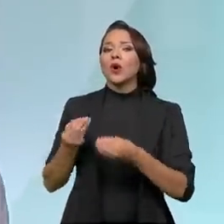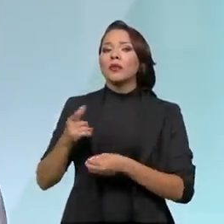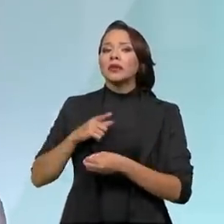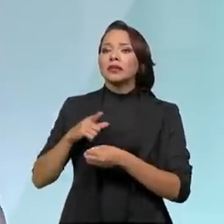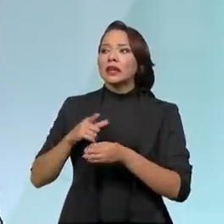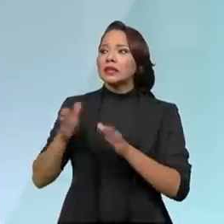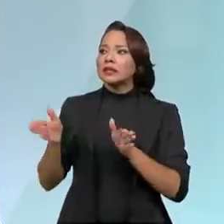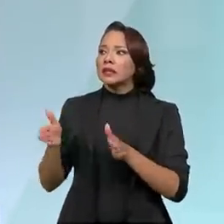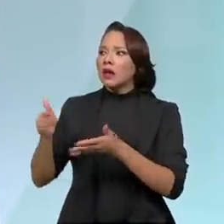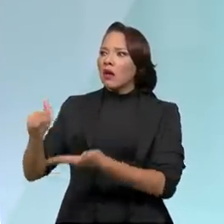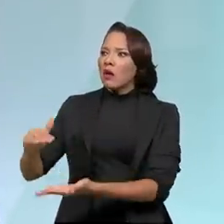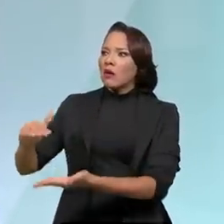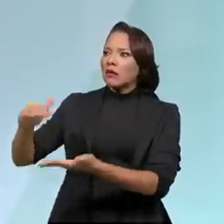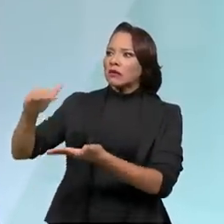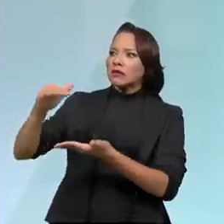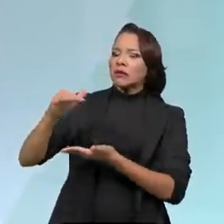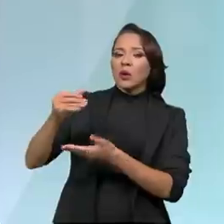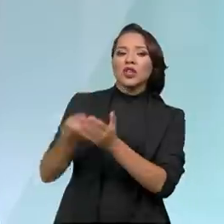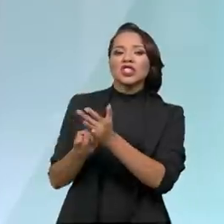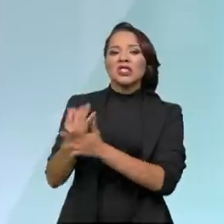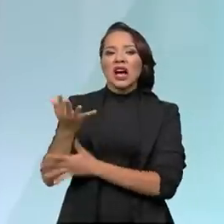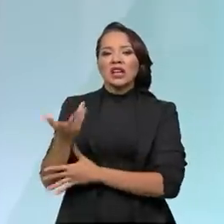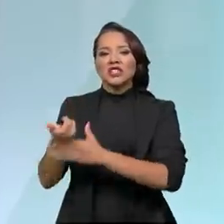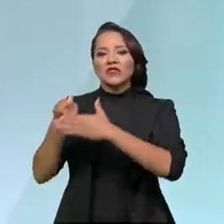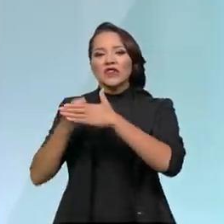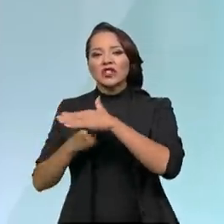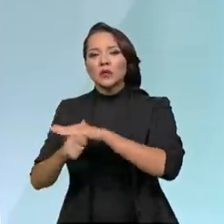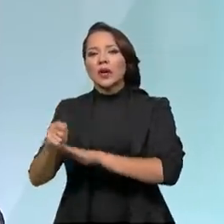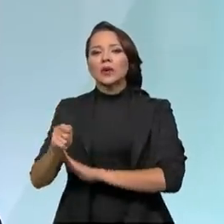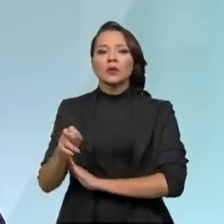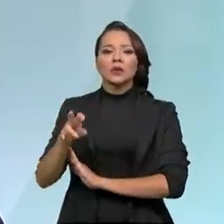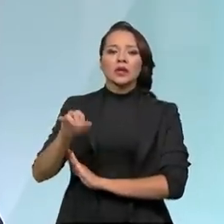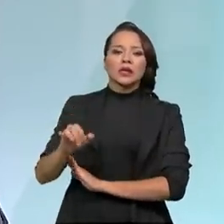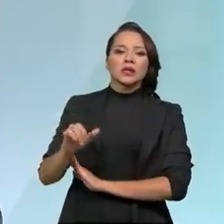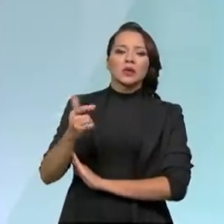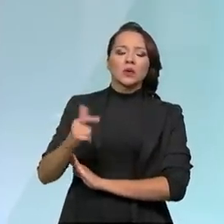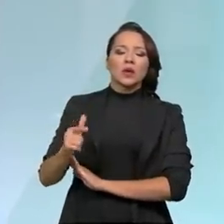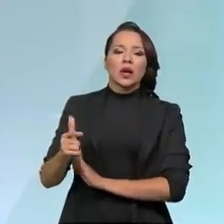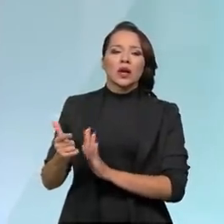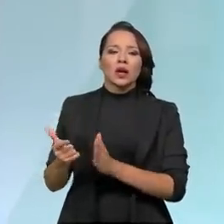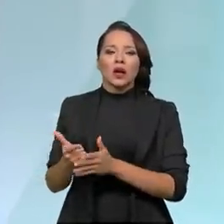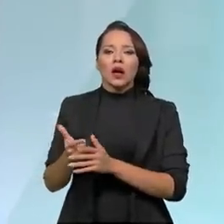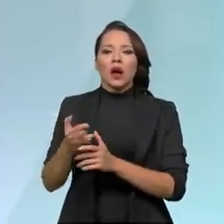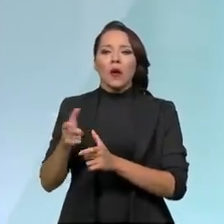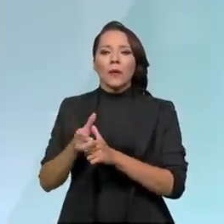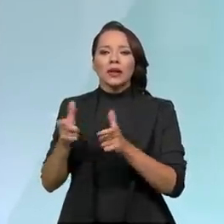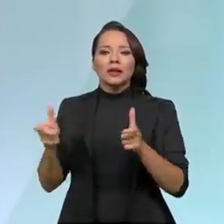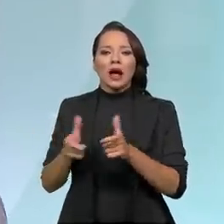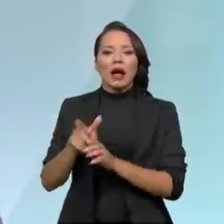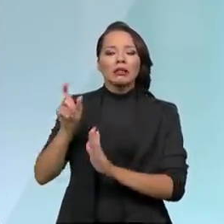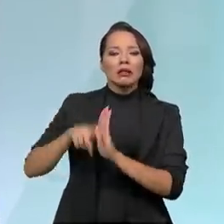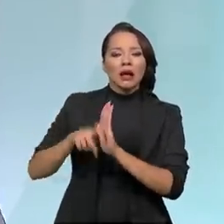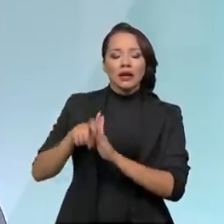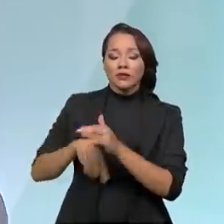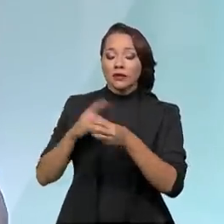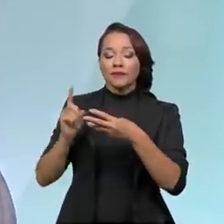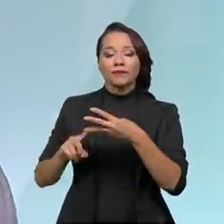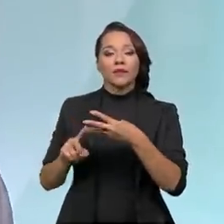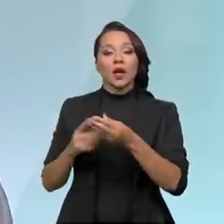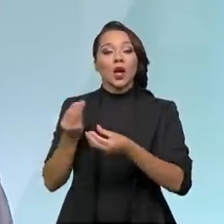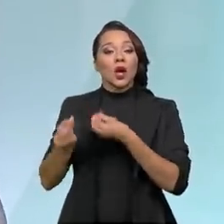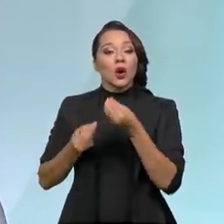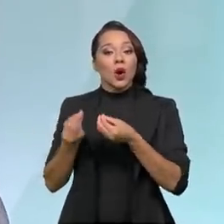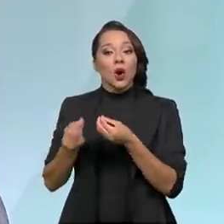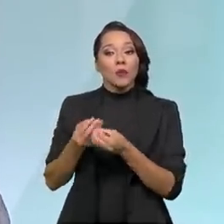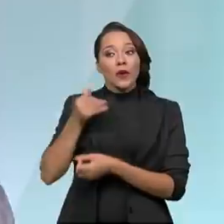carga muito grande de investimentos sem aumentar tarifas. E terceiro, como